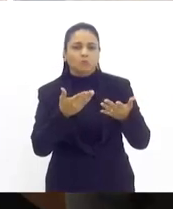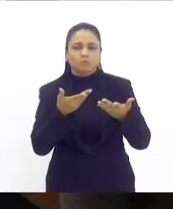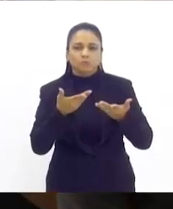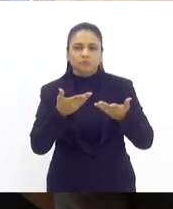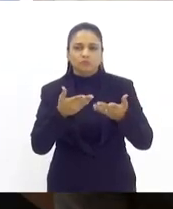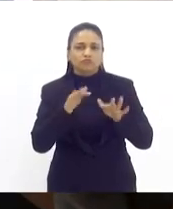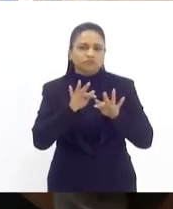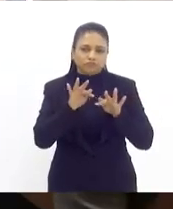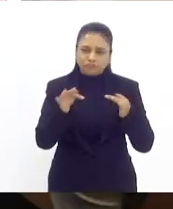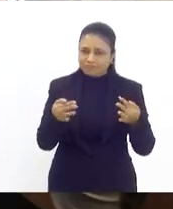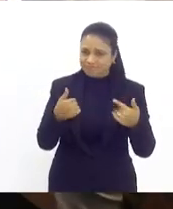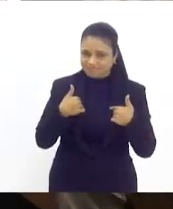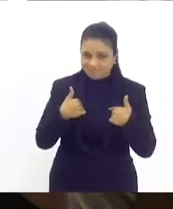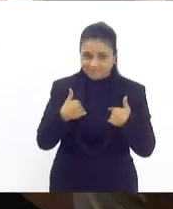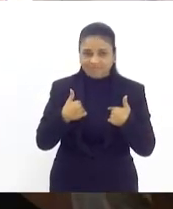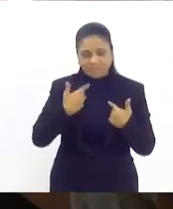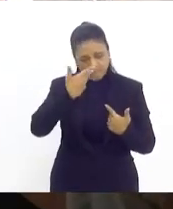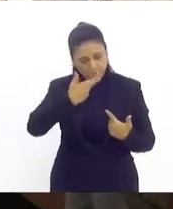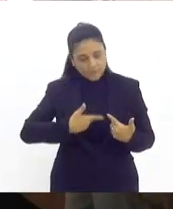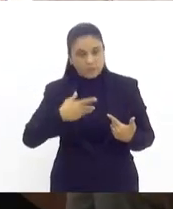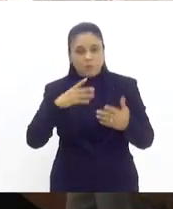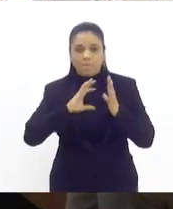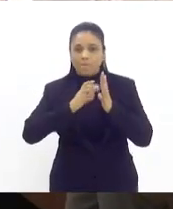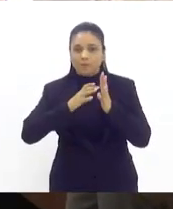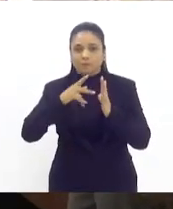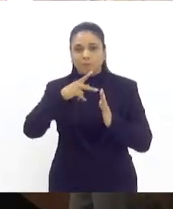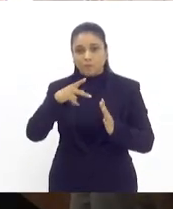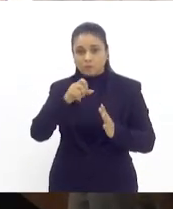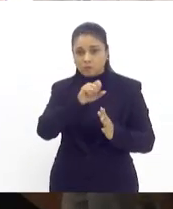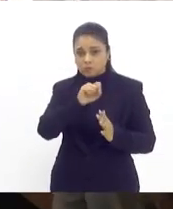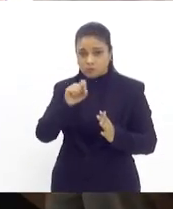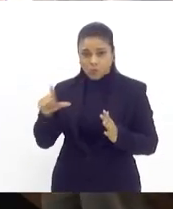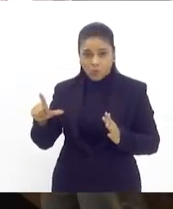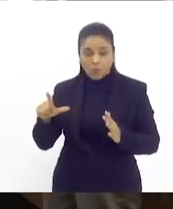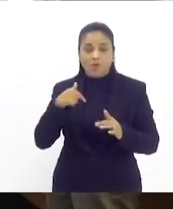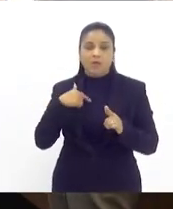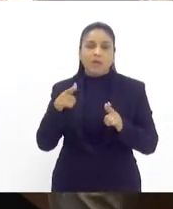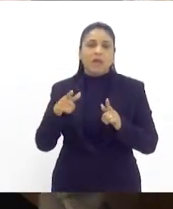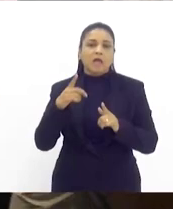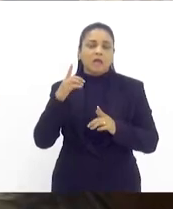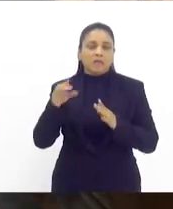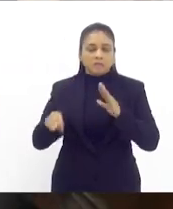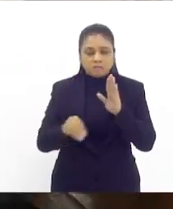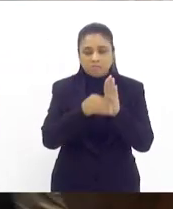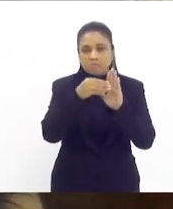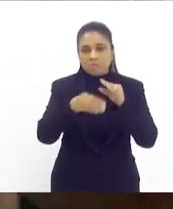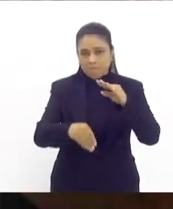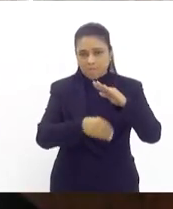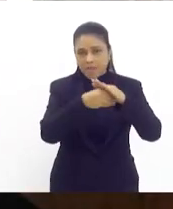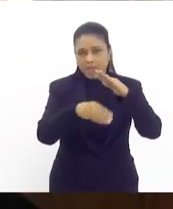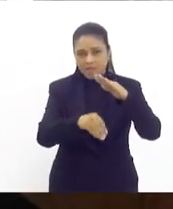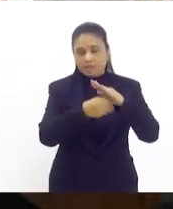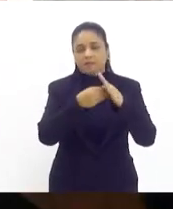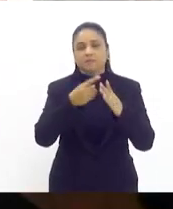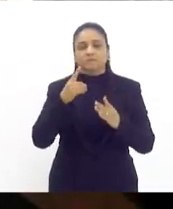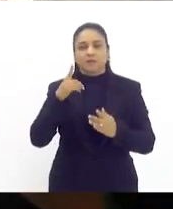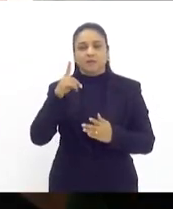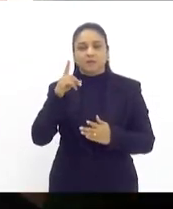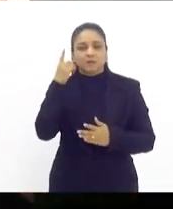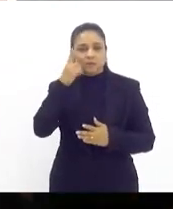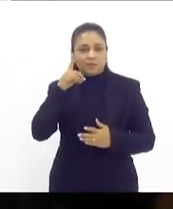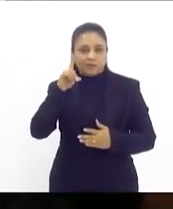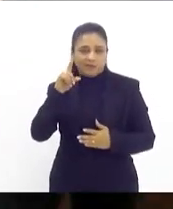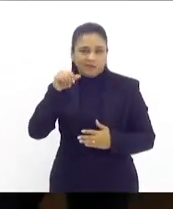mas na emenda da deputada Dani, no sentido de criar condicionantes de eleição